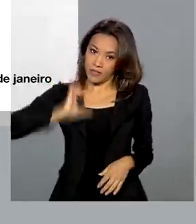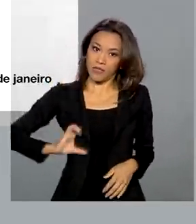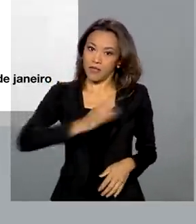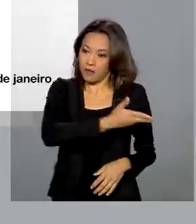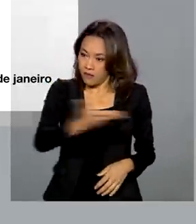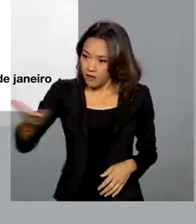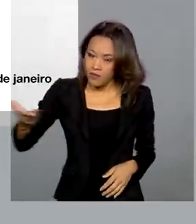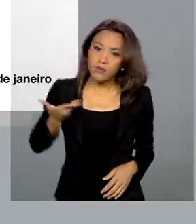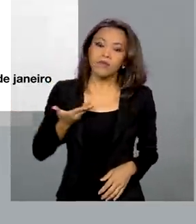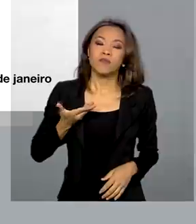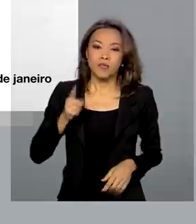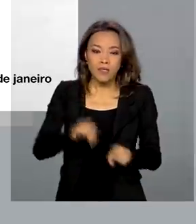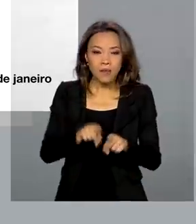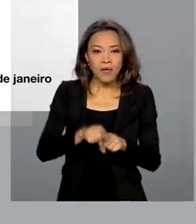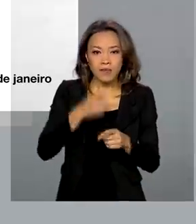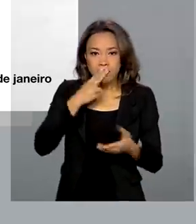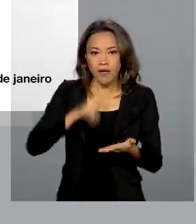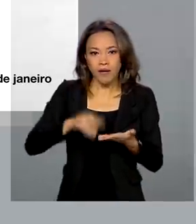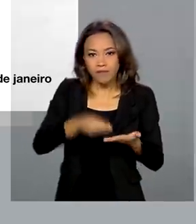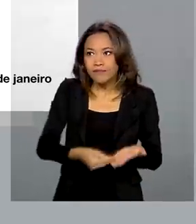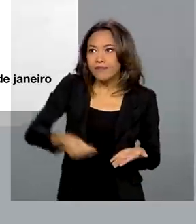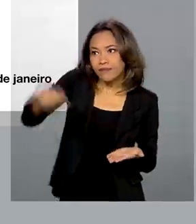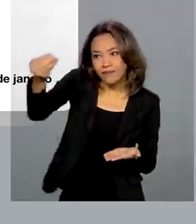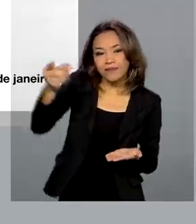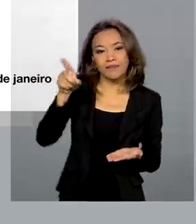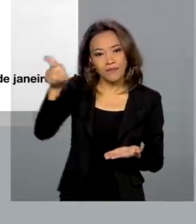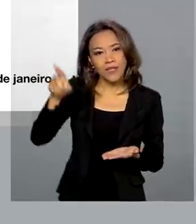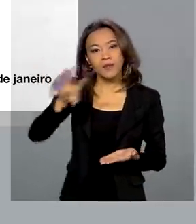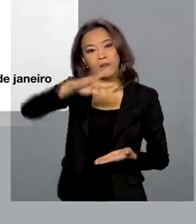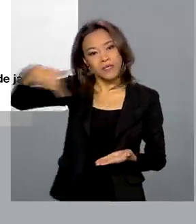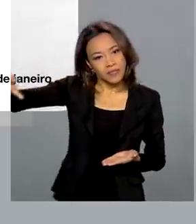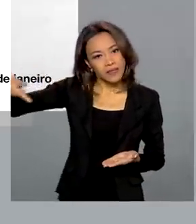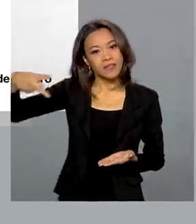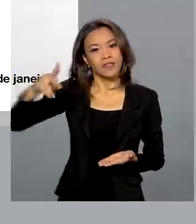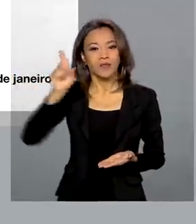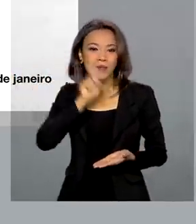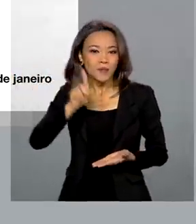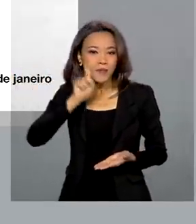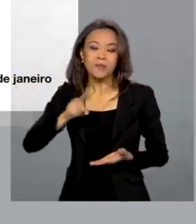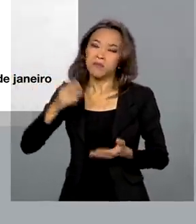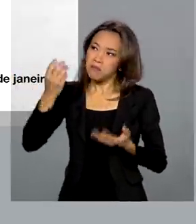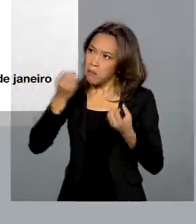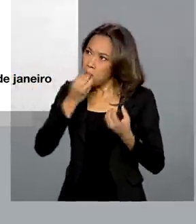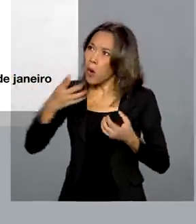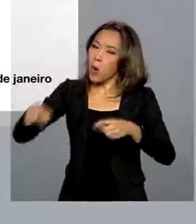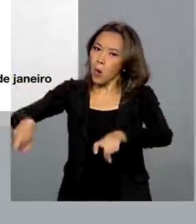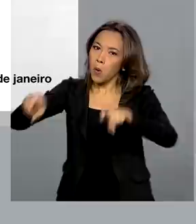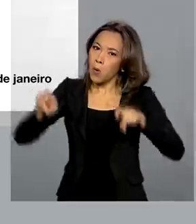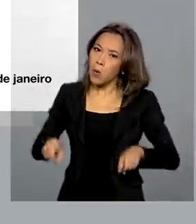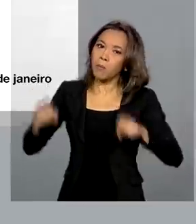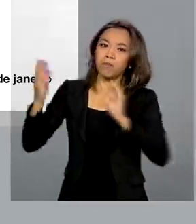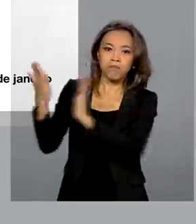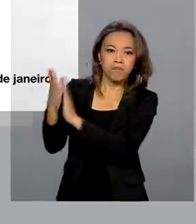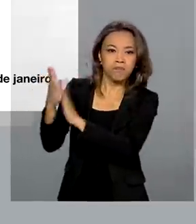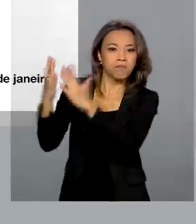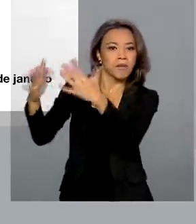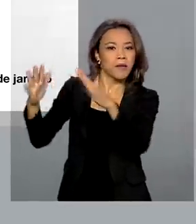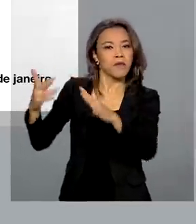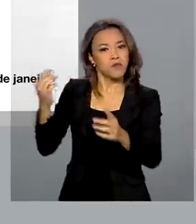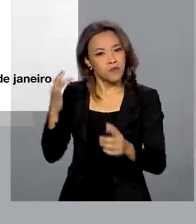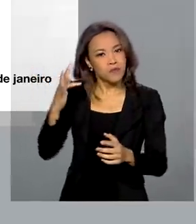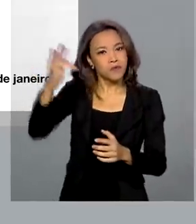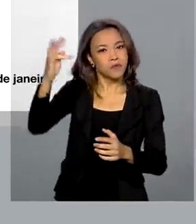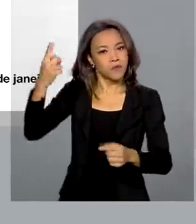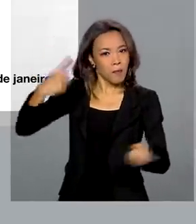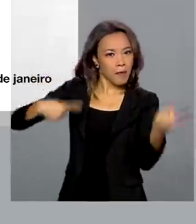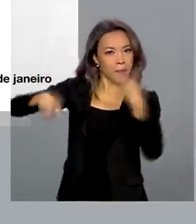segundo Bolsonaro, ele enviou carta ao presidente americano, cumprimentando-o por sua posse e expondo a visão de um excelente futuro para